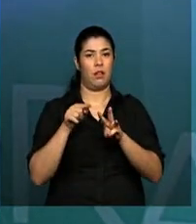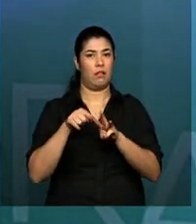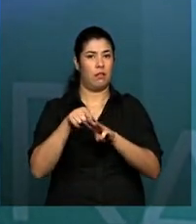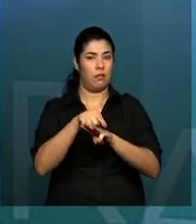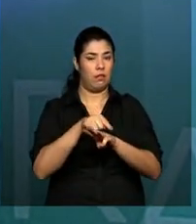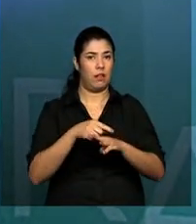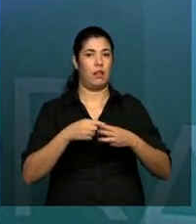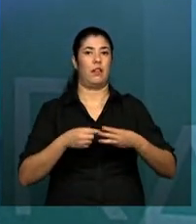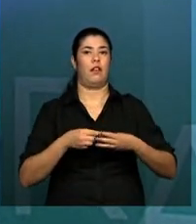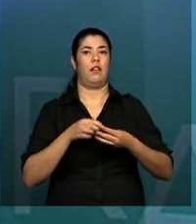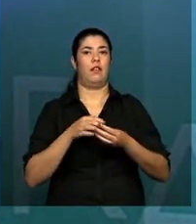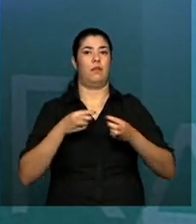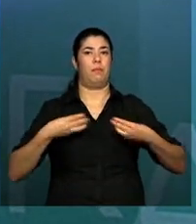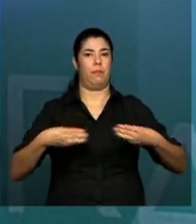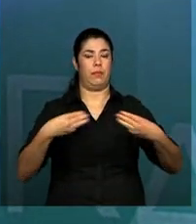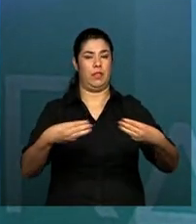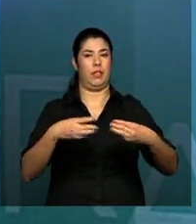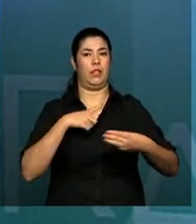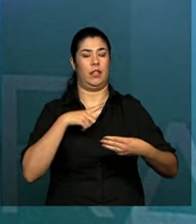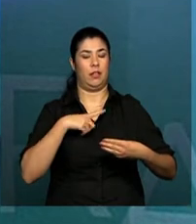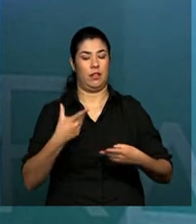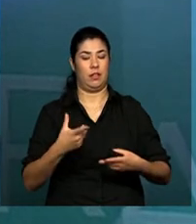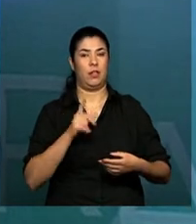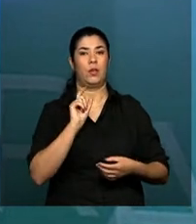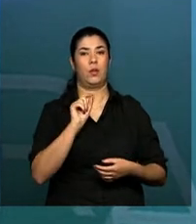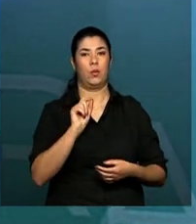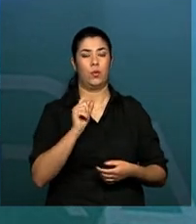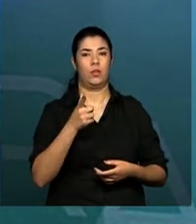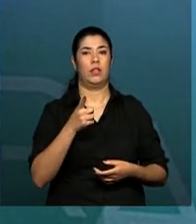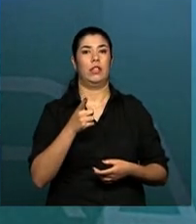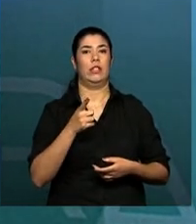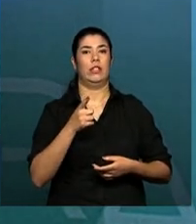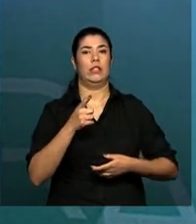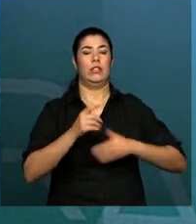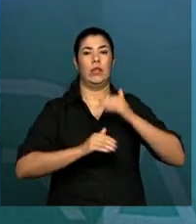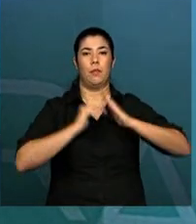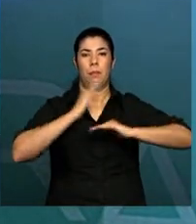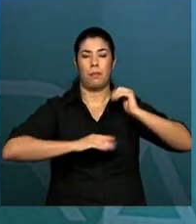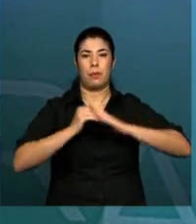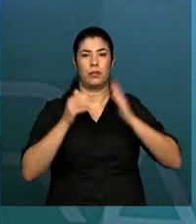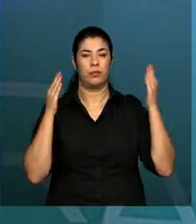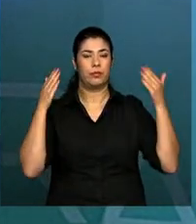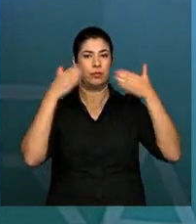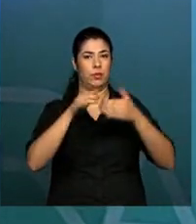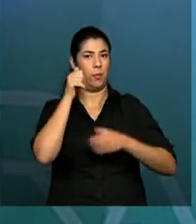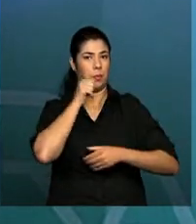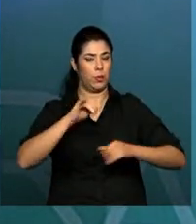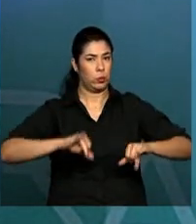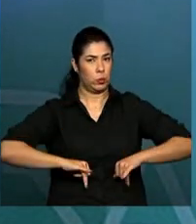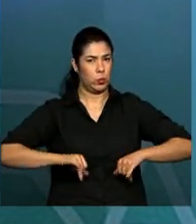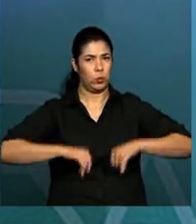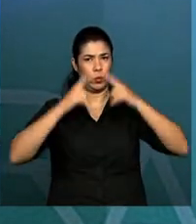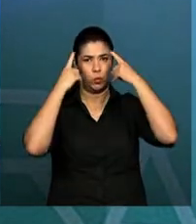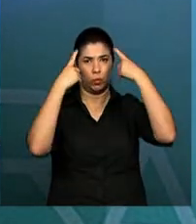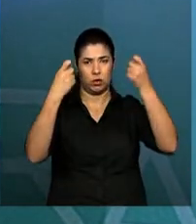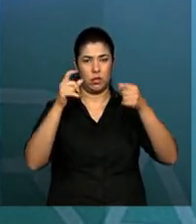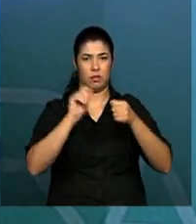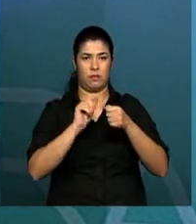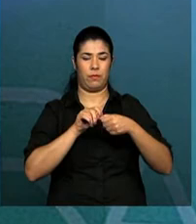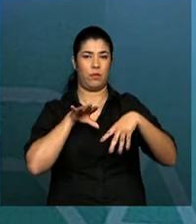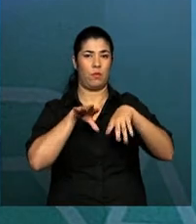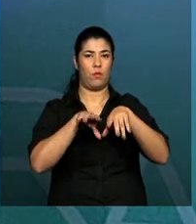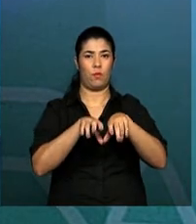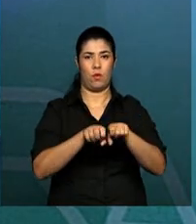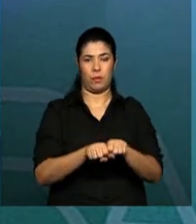ministérios, ele habilita serviços de atenção às mulheres vítimas de violência, faz a formação